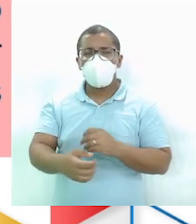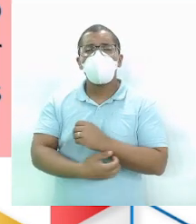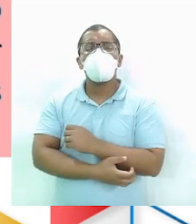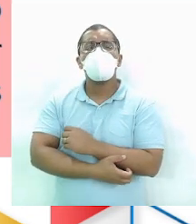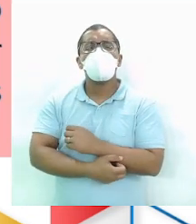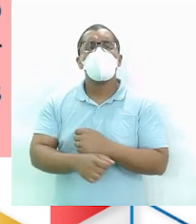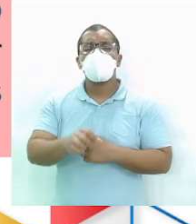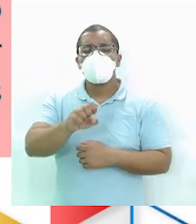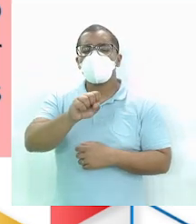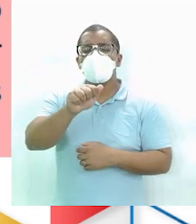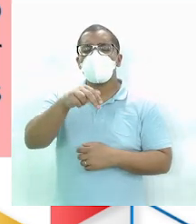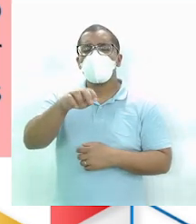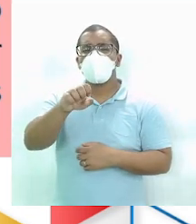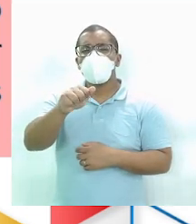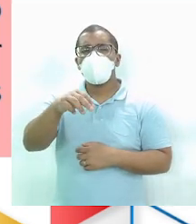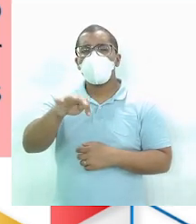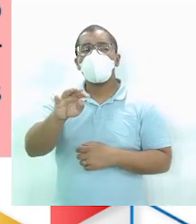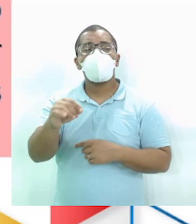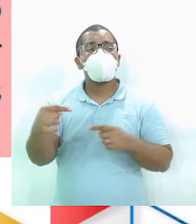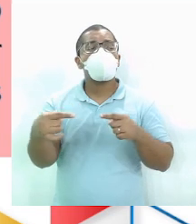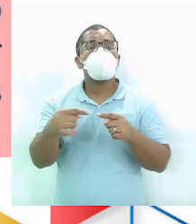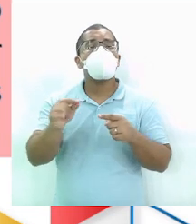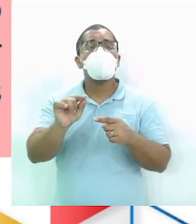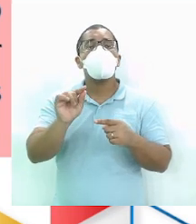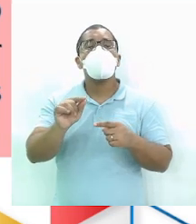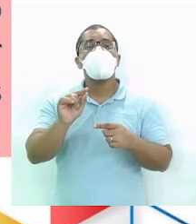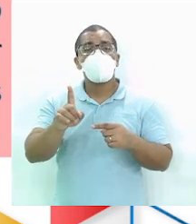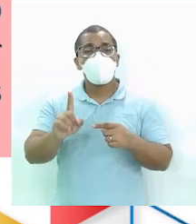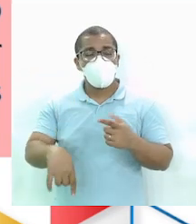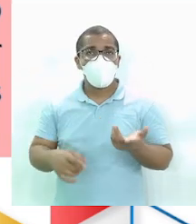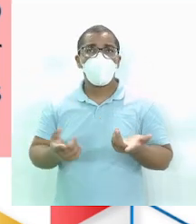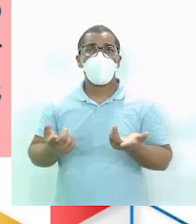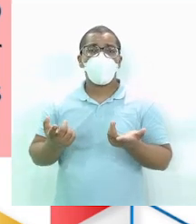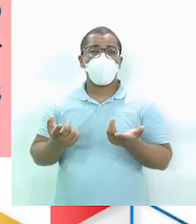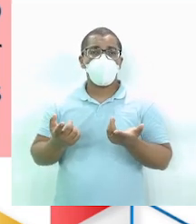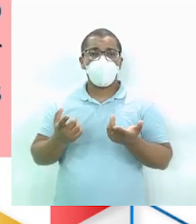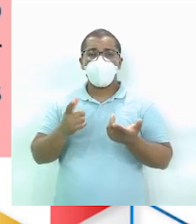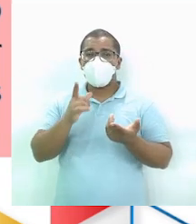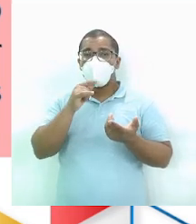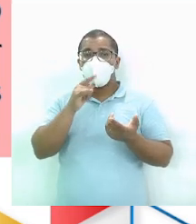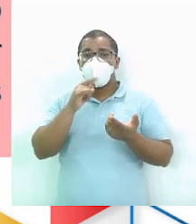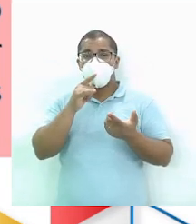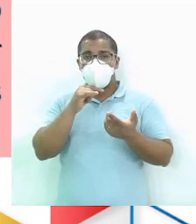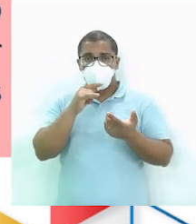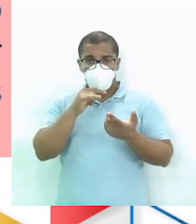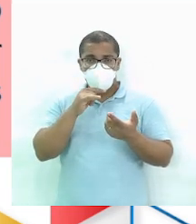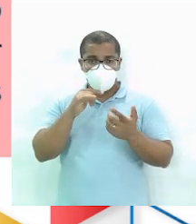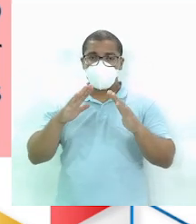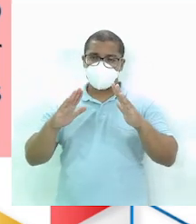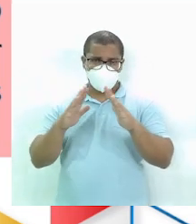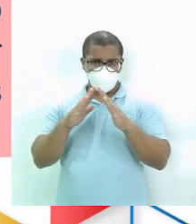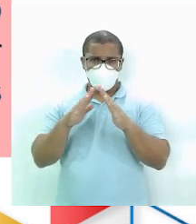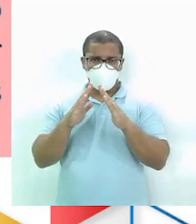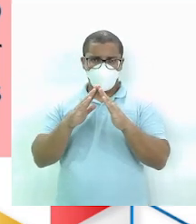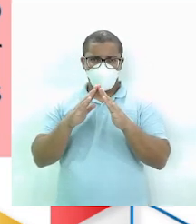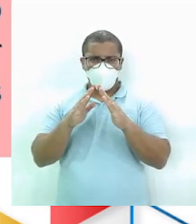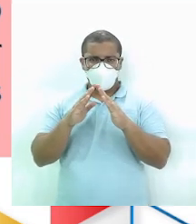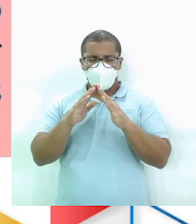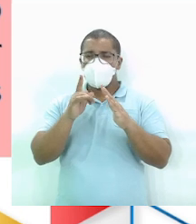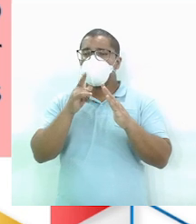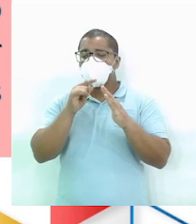a coleta Ok? De toda a água Utilizada Na tua